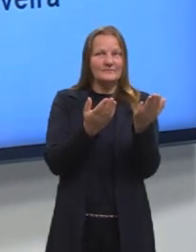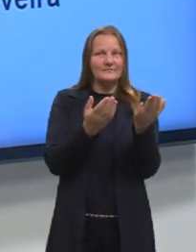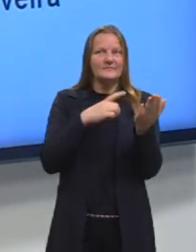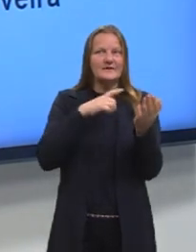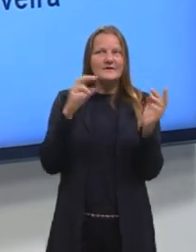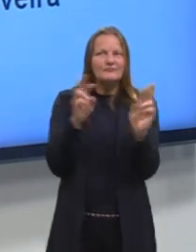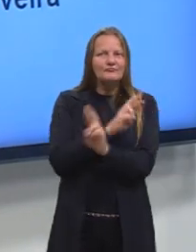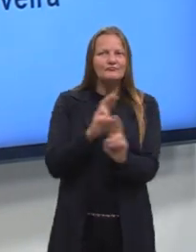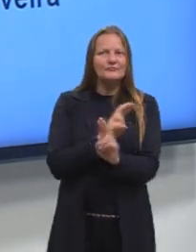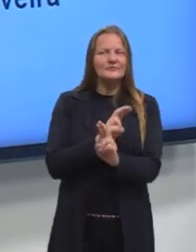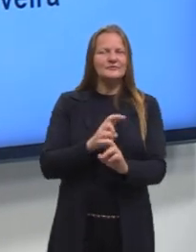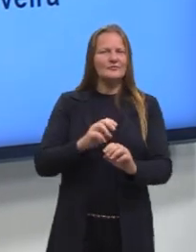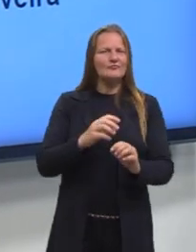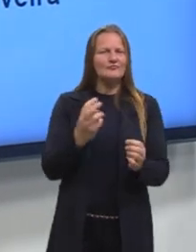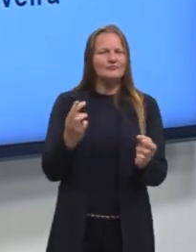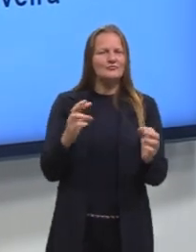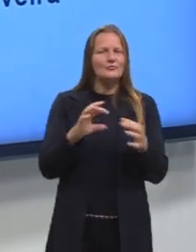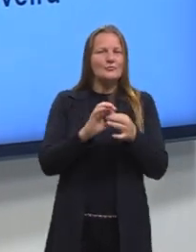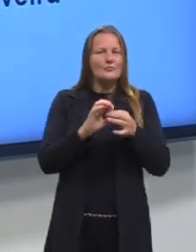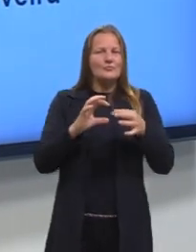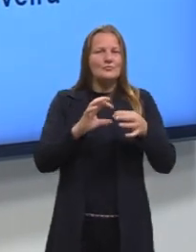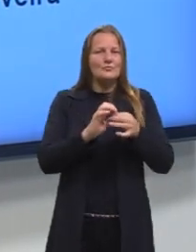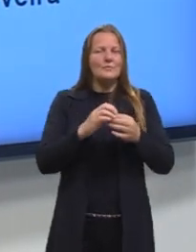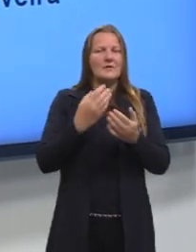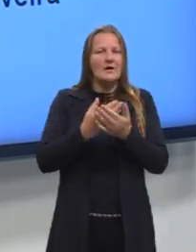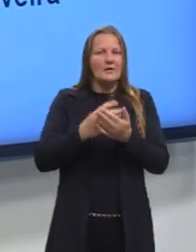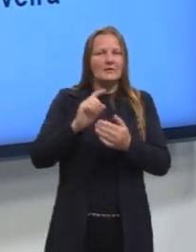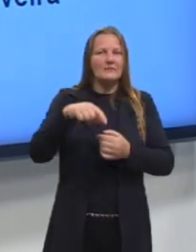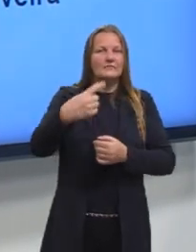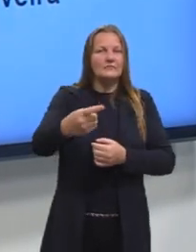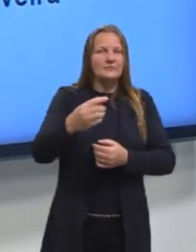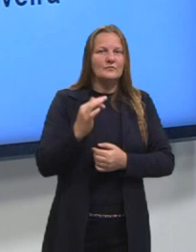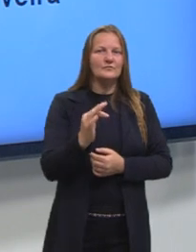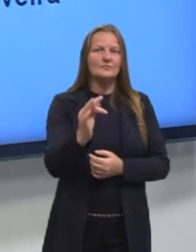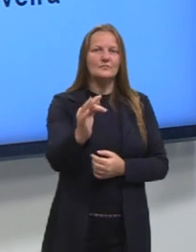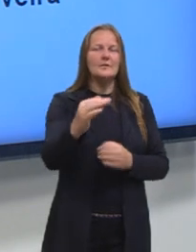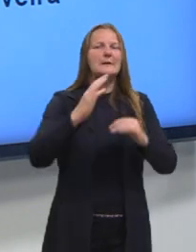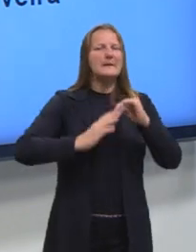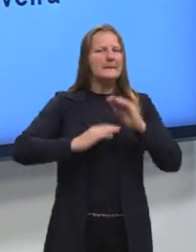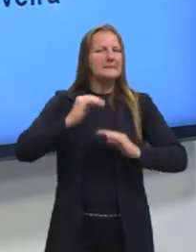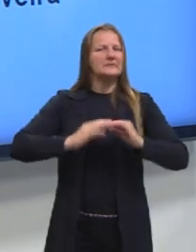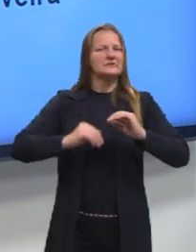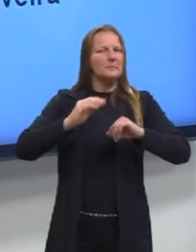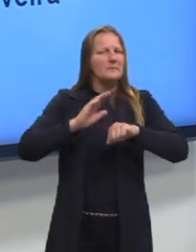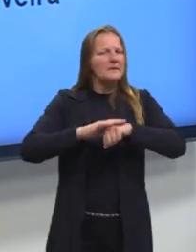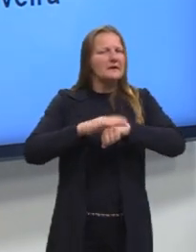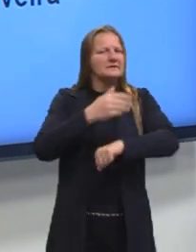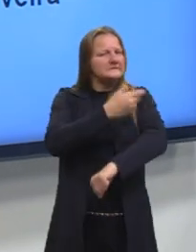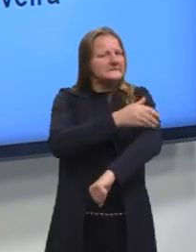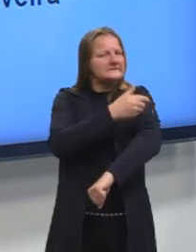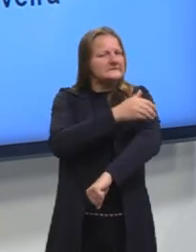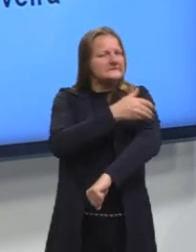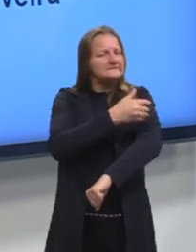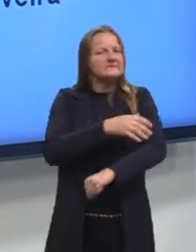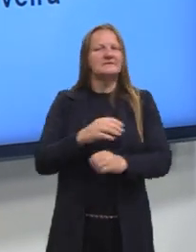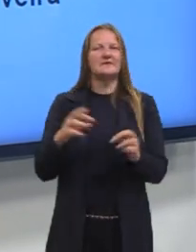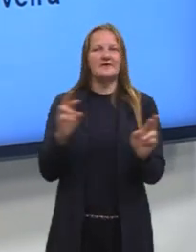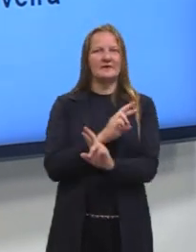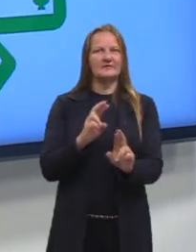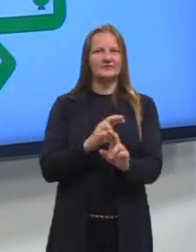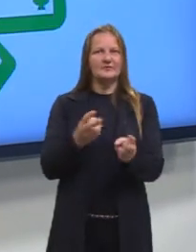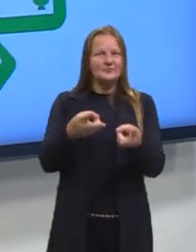relação forte, que até nas próximas aulas nós vamos ir praticando um pouco mais e vendo essas relações.